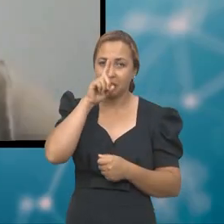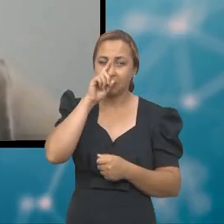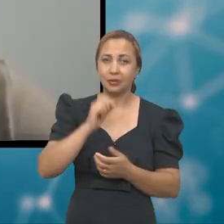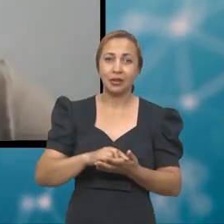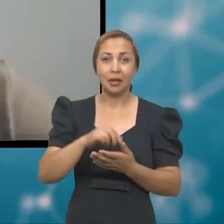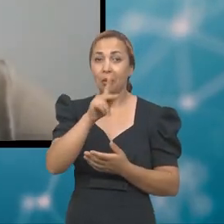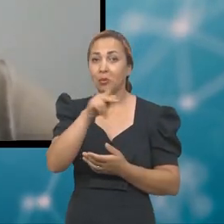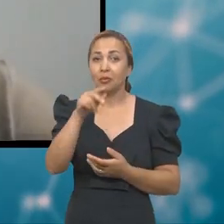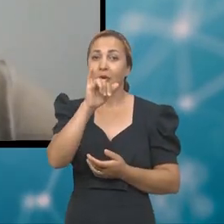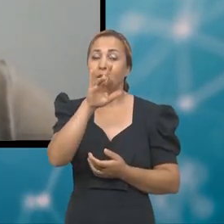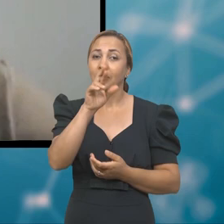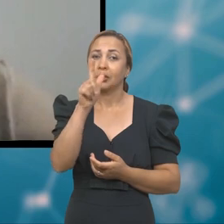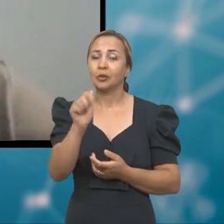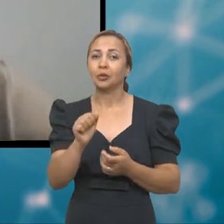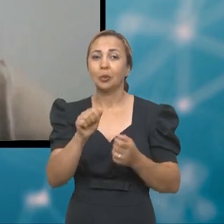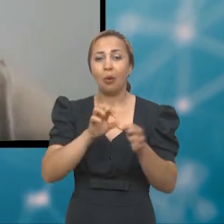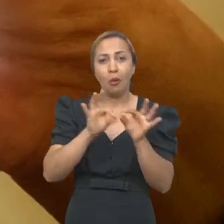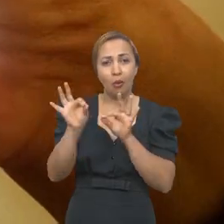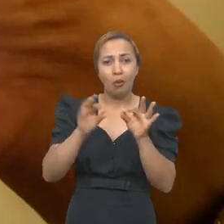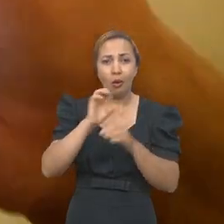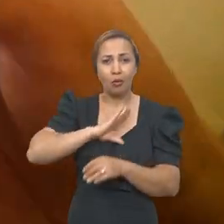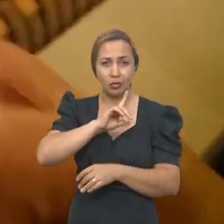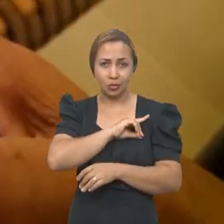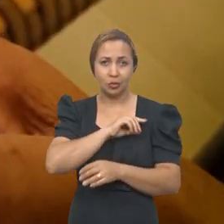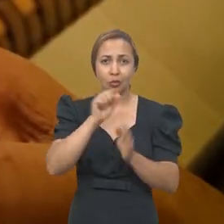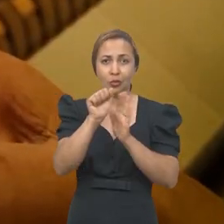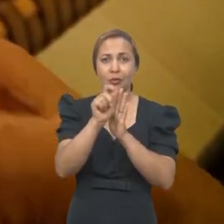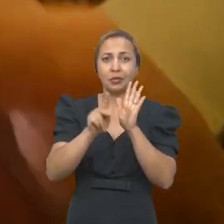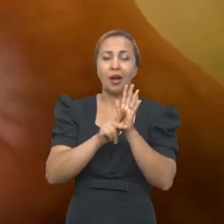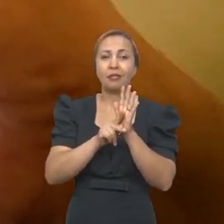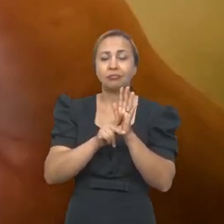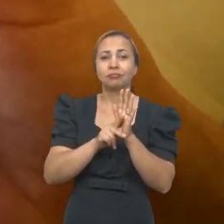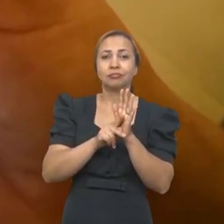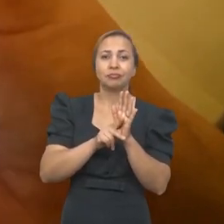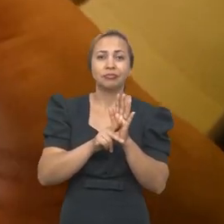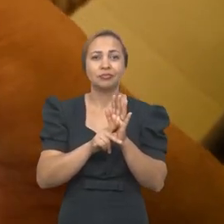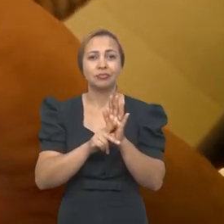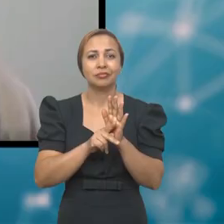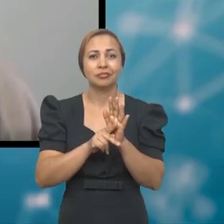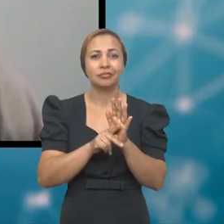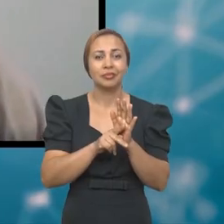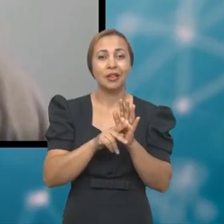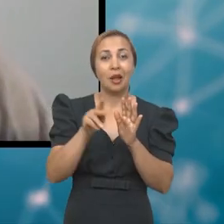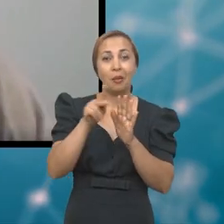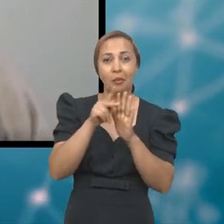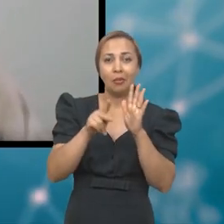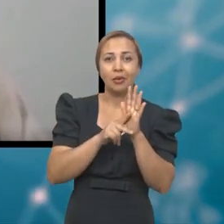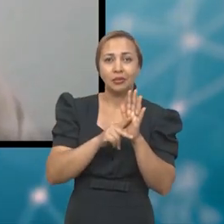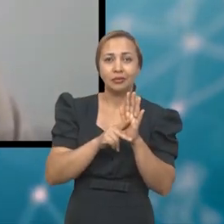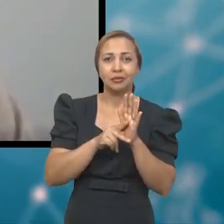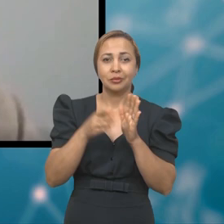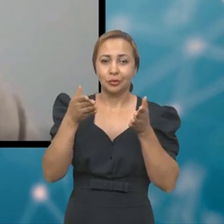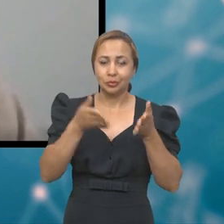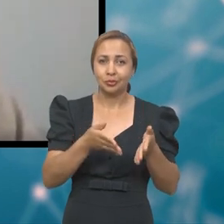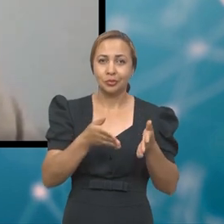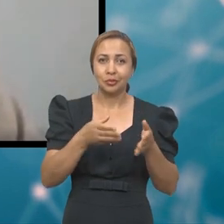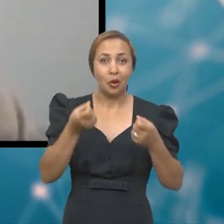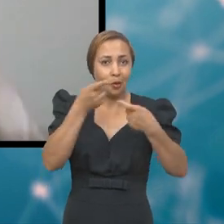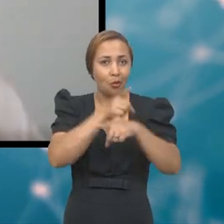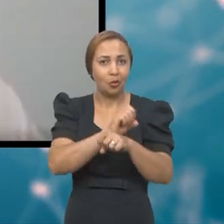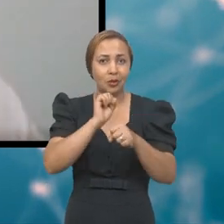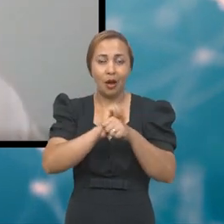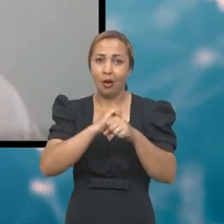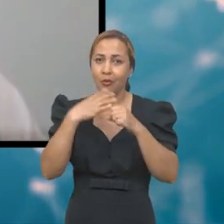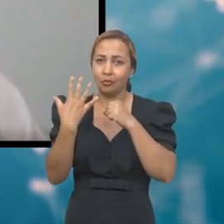o professor Igor Miranda condenou um projeto que deu origem ao aplicativo contra a Covid. Esse projeto, o projeto